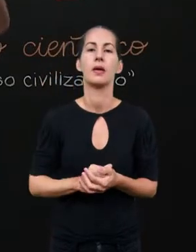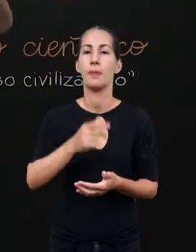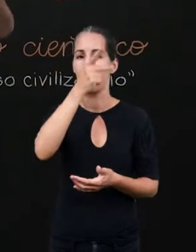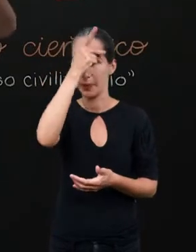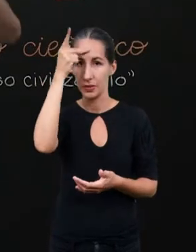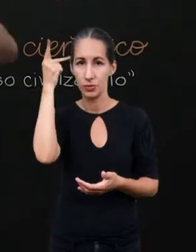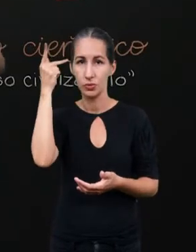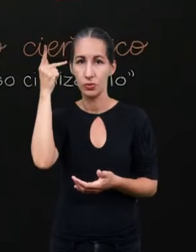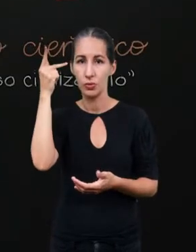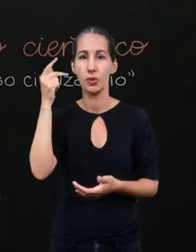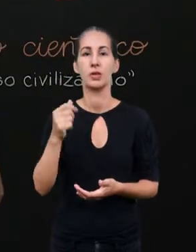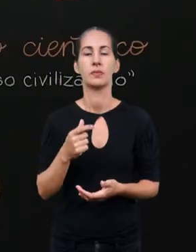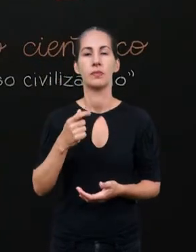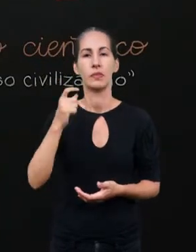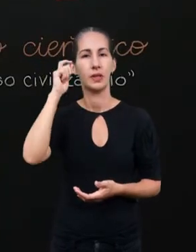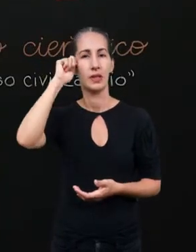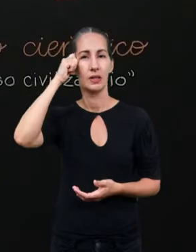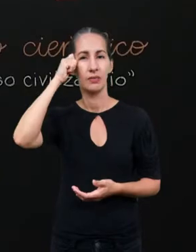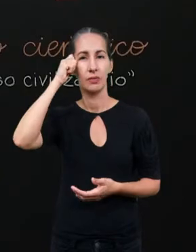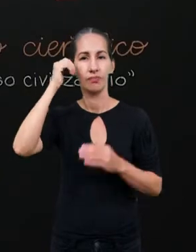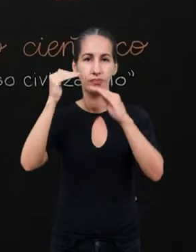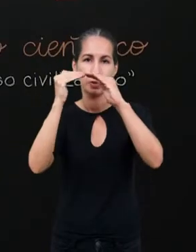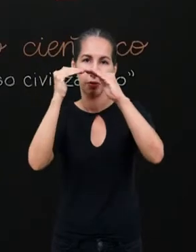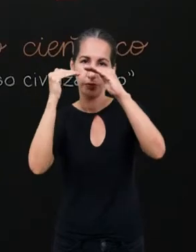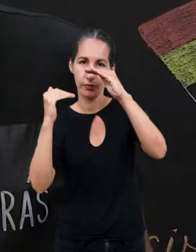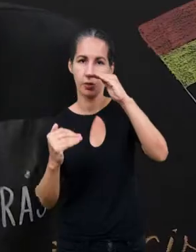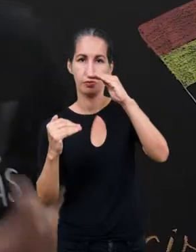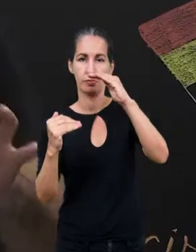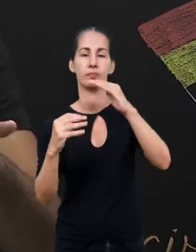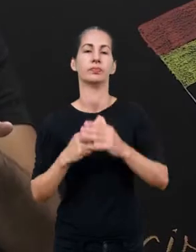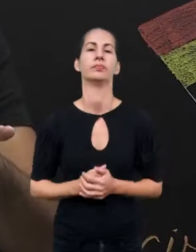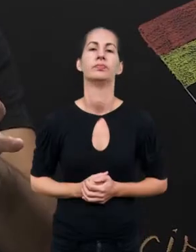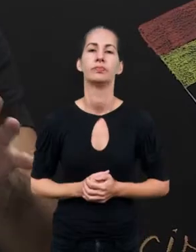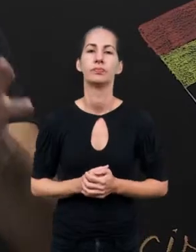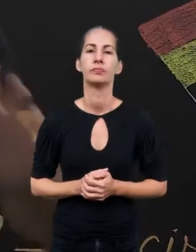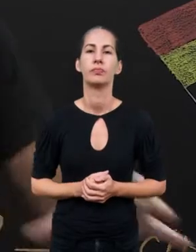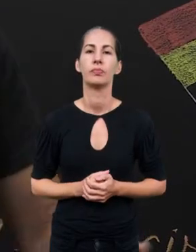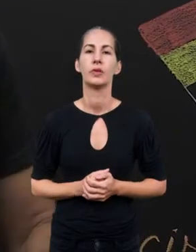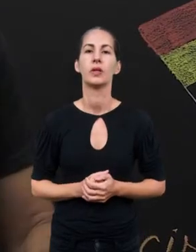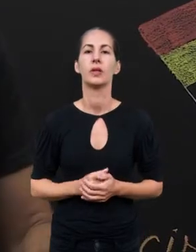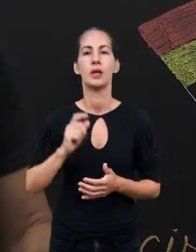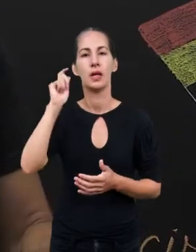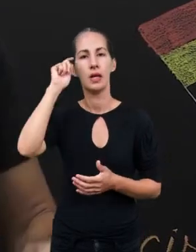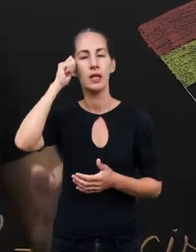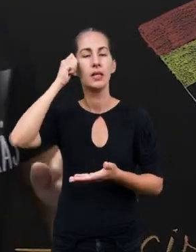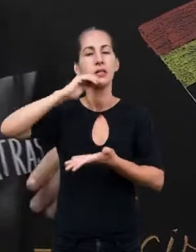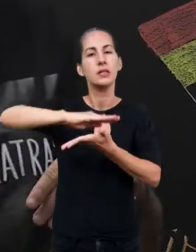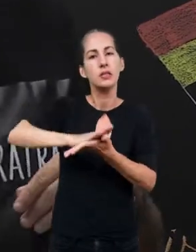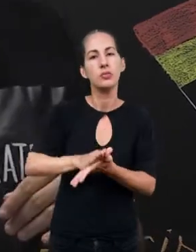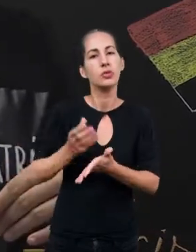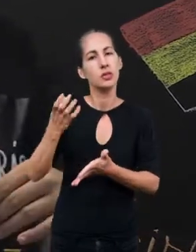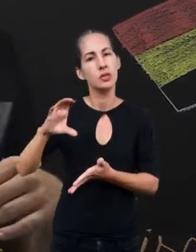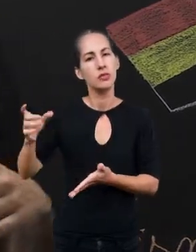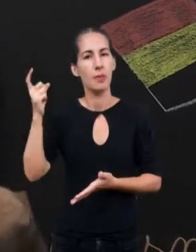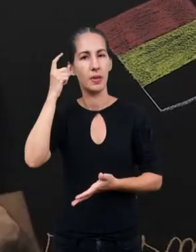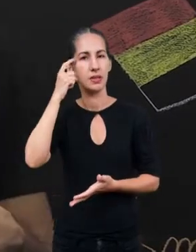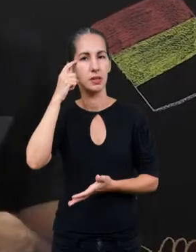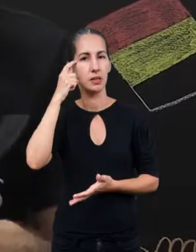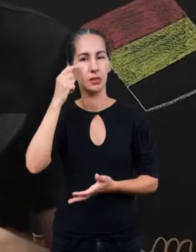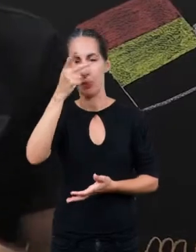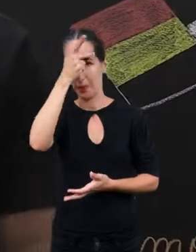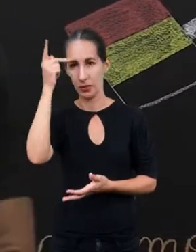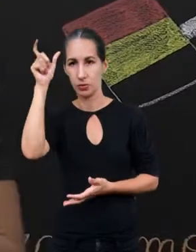racialmente inferiores. Esse é o racismo científico. Uma ideia de que existem